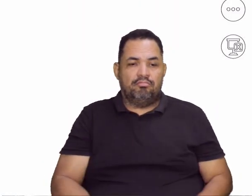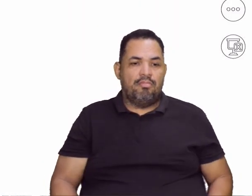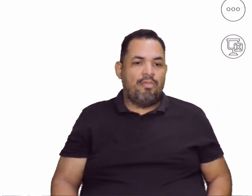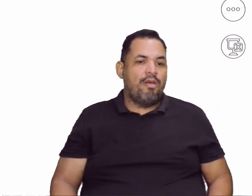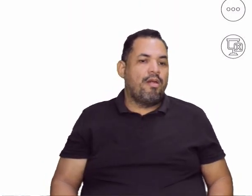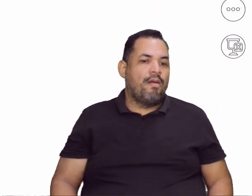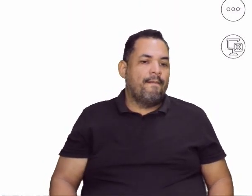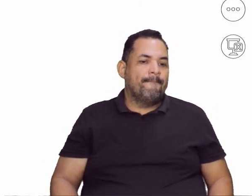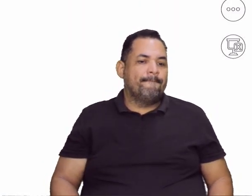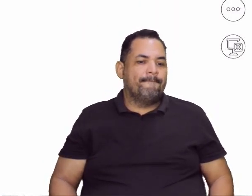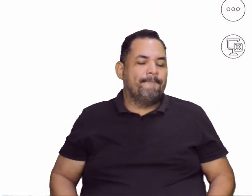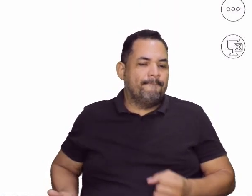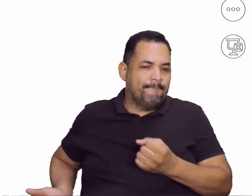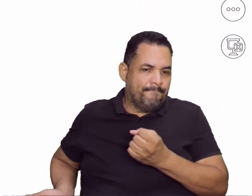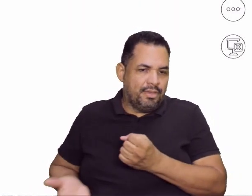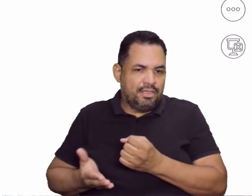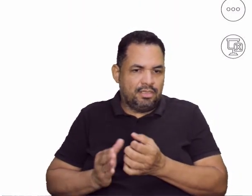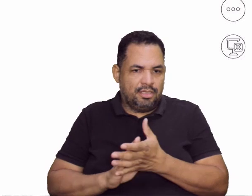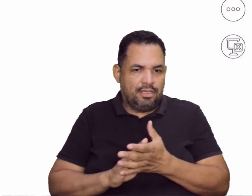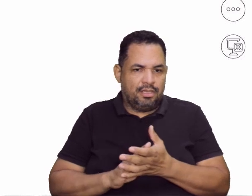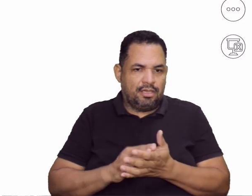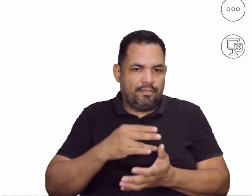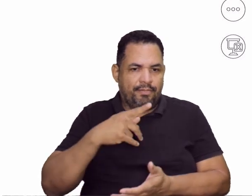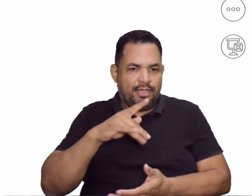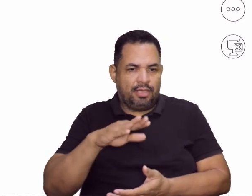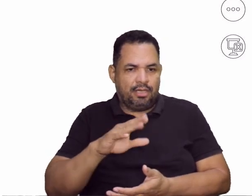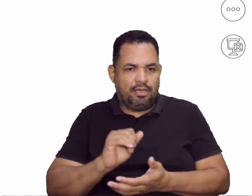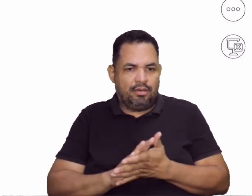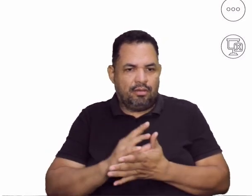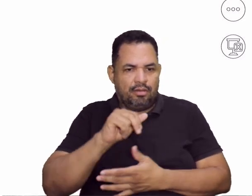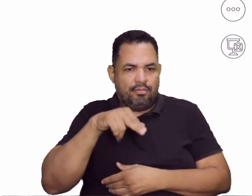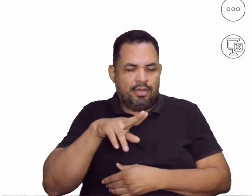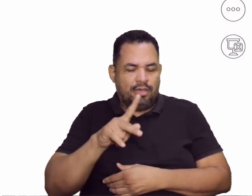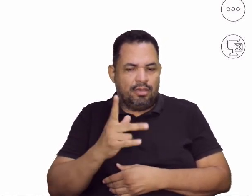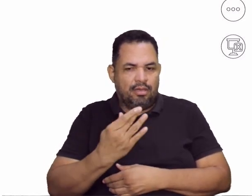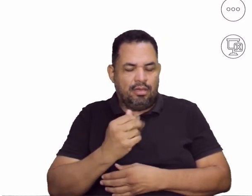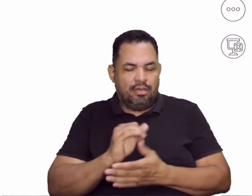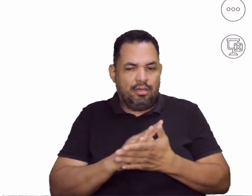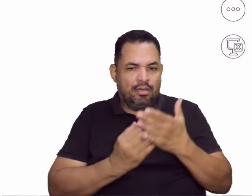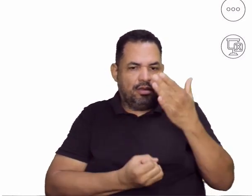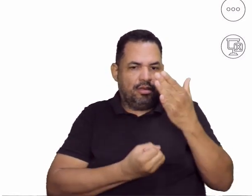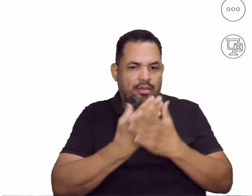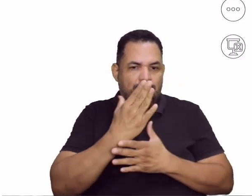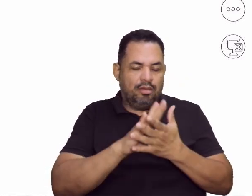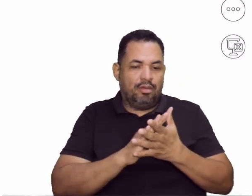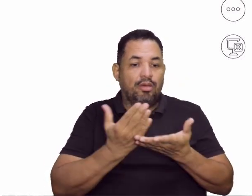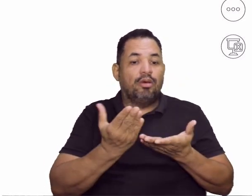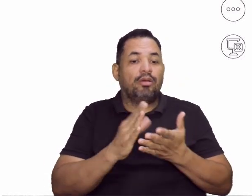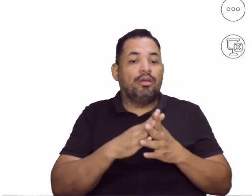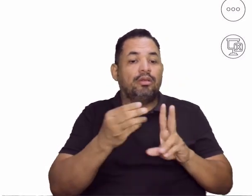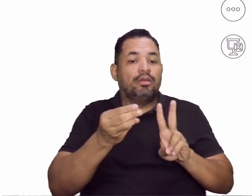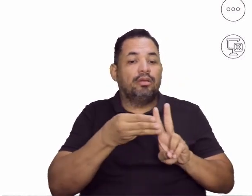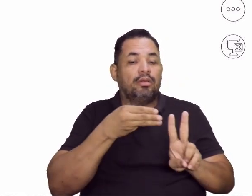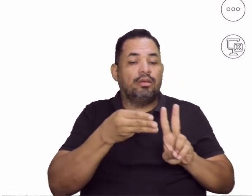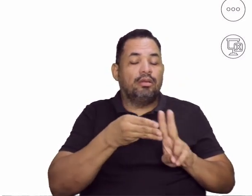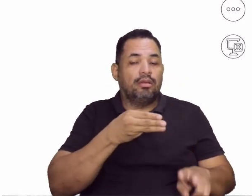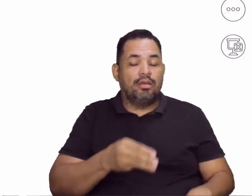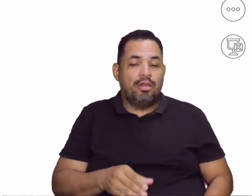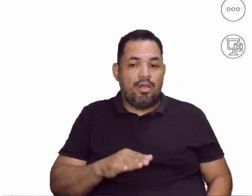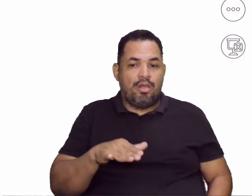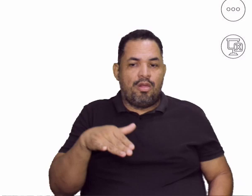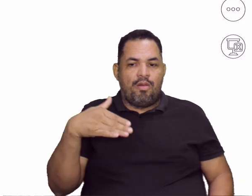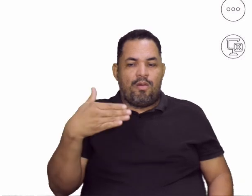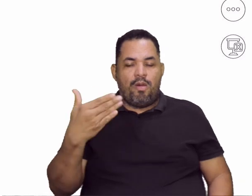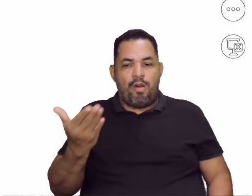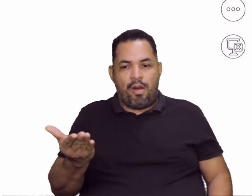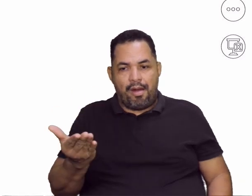A peteca, o peão e a amarelinha. Esses são de origem indígena. Quando eu